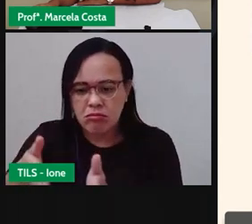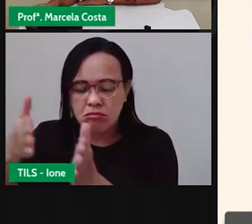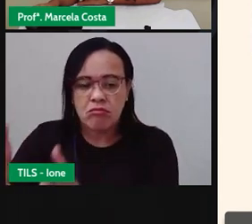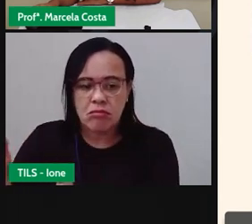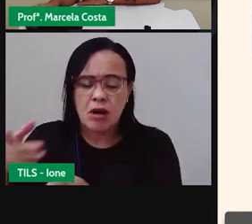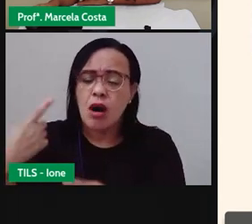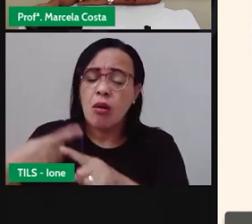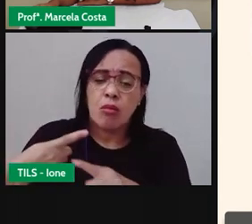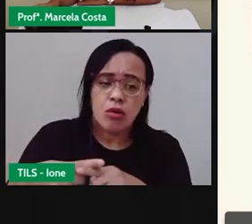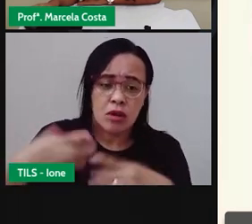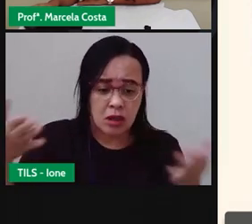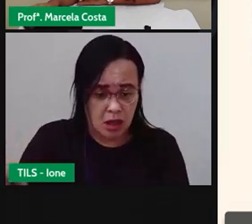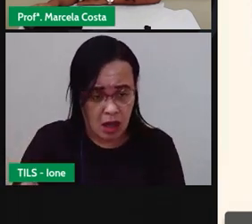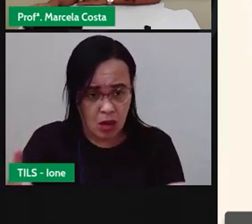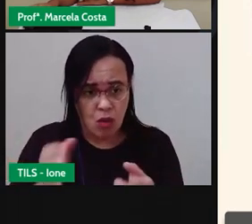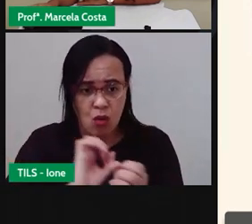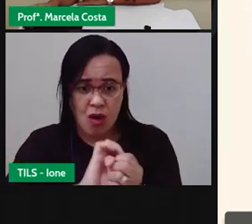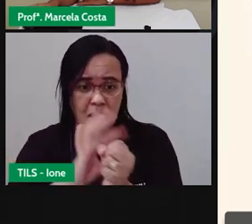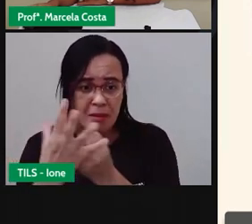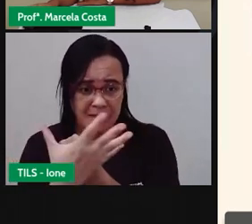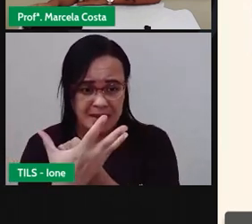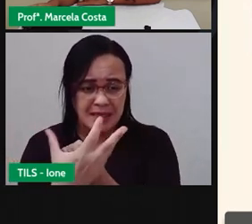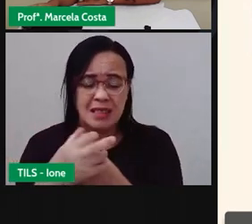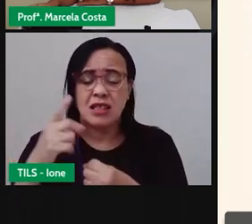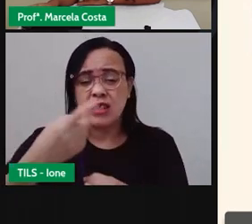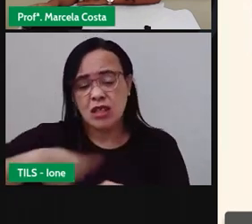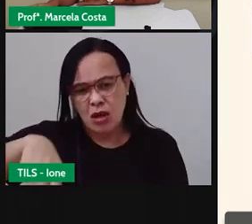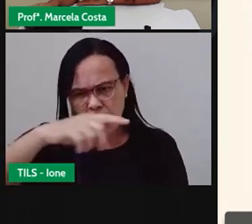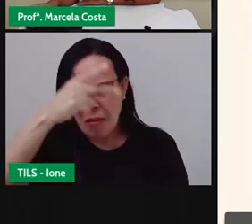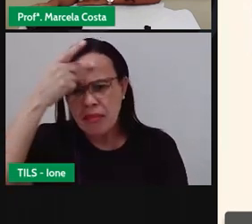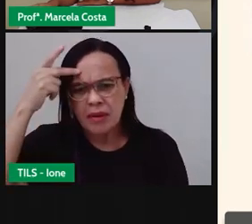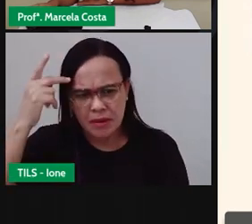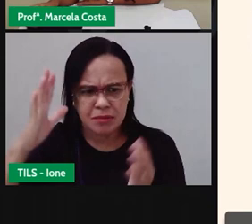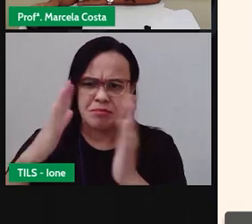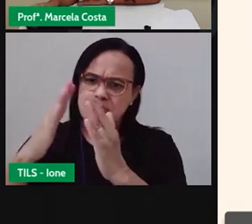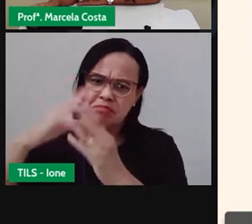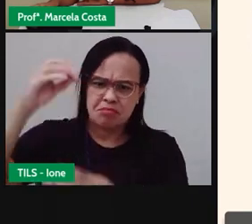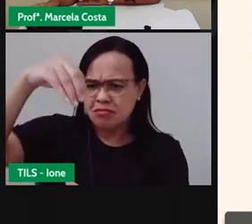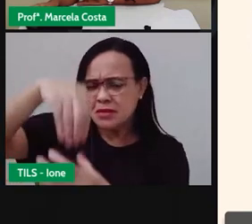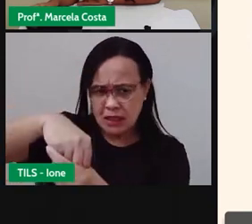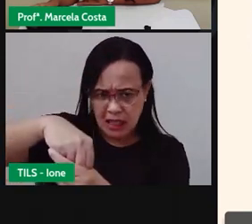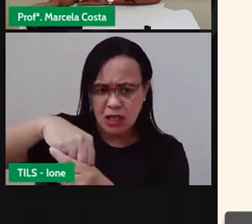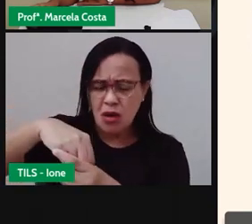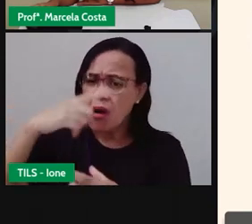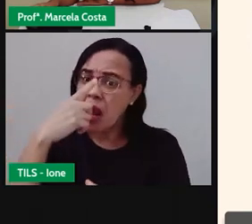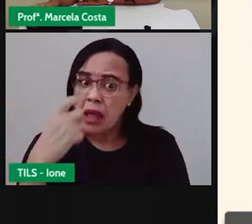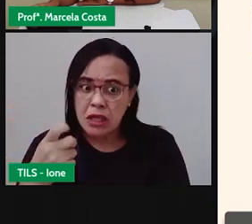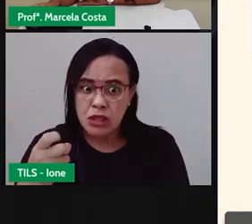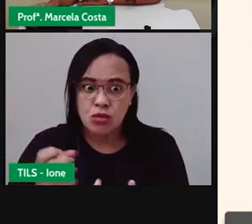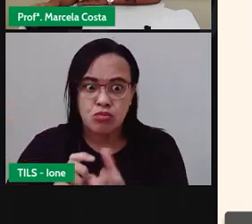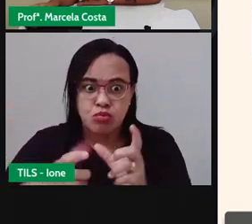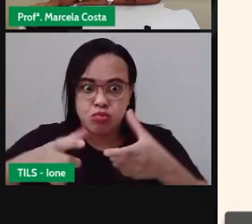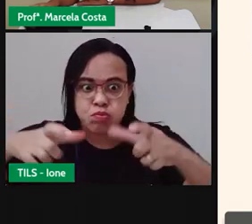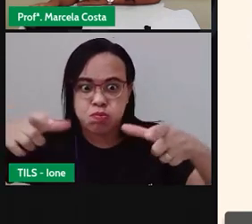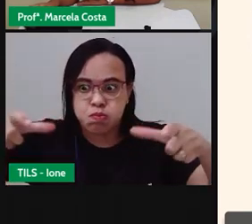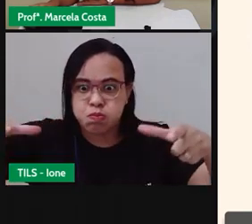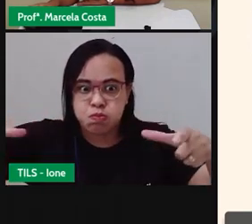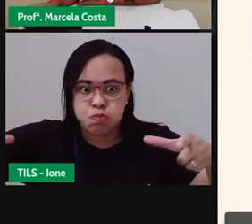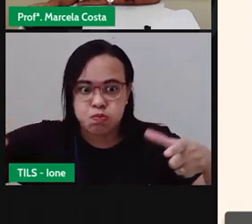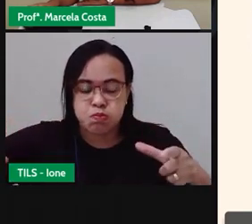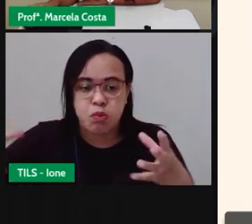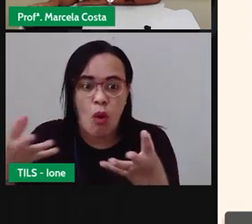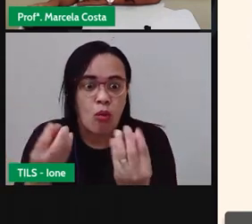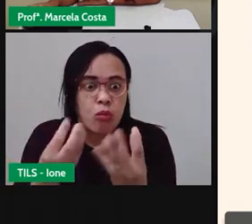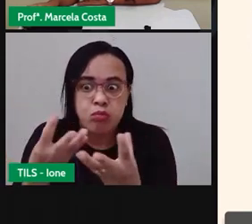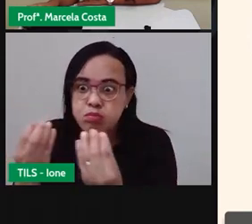COVID-19, com mais pessoas em casa, o lixo domiciliar cresceu. De acordo com